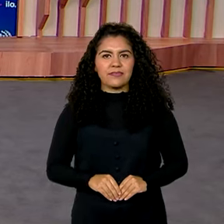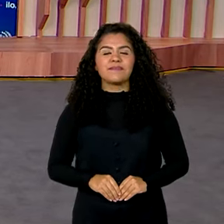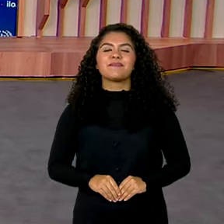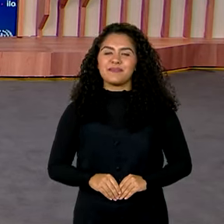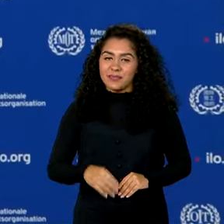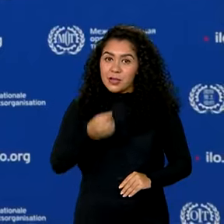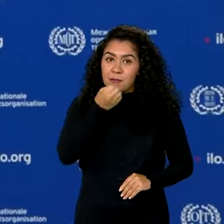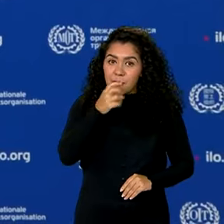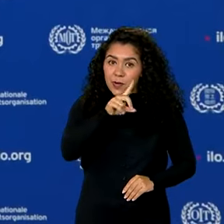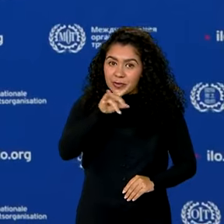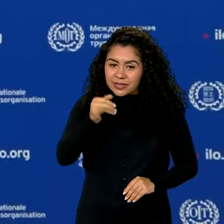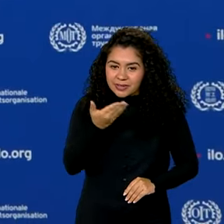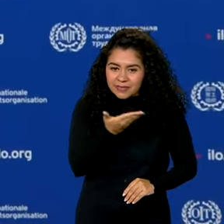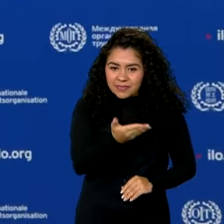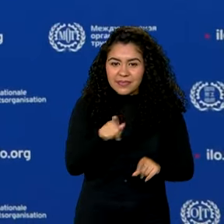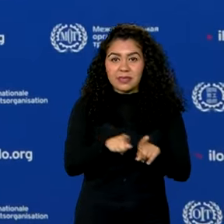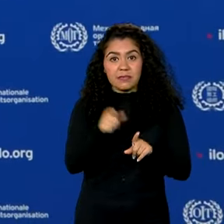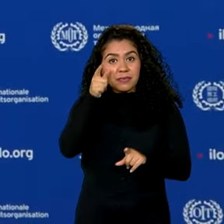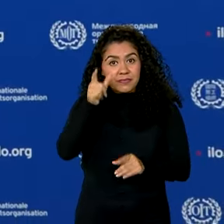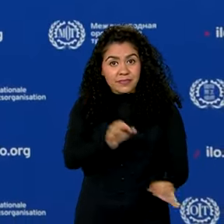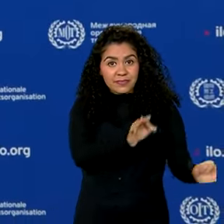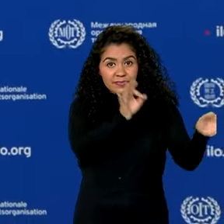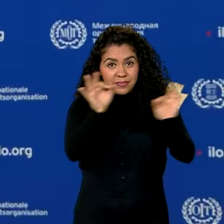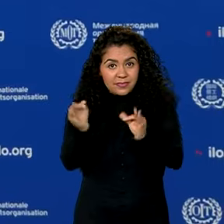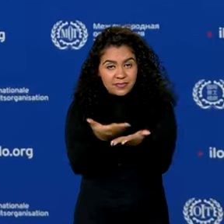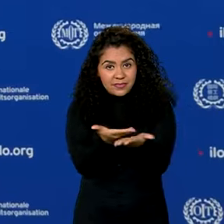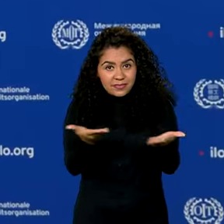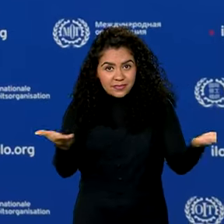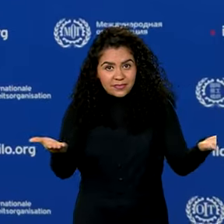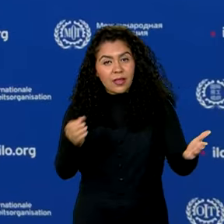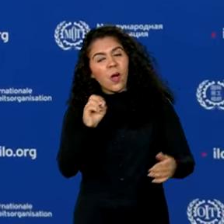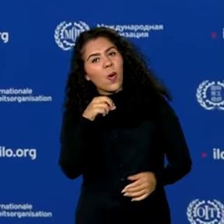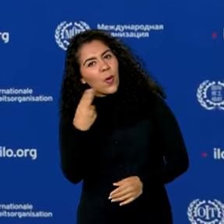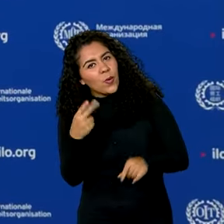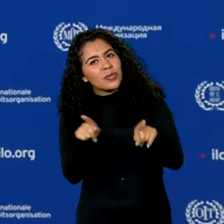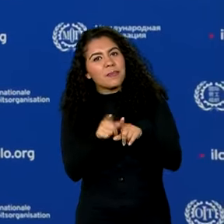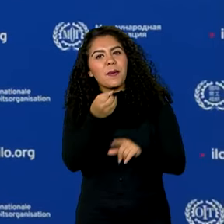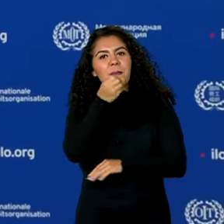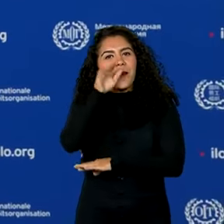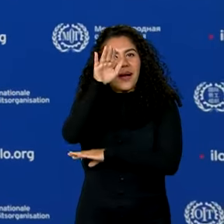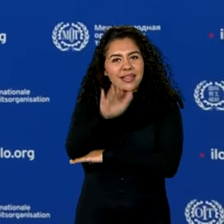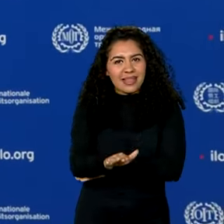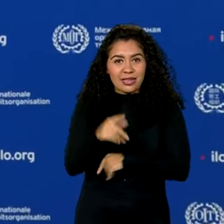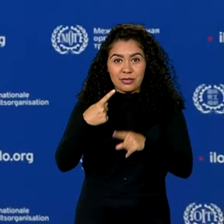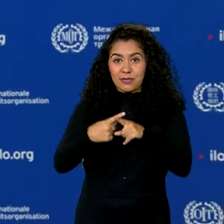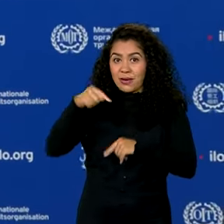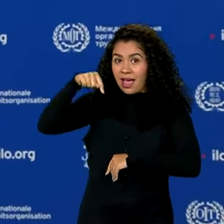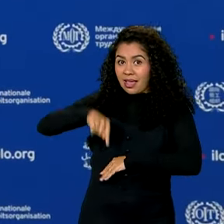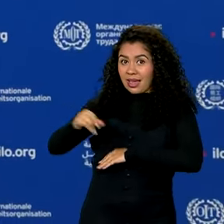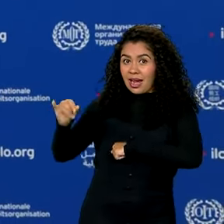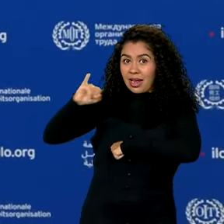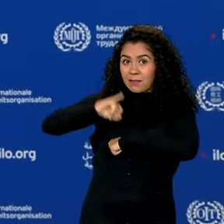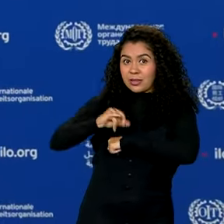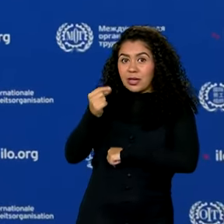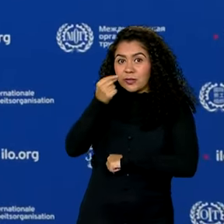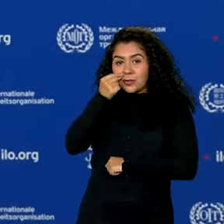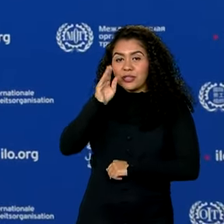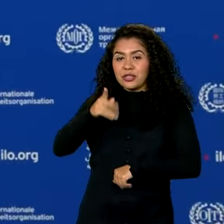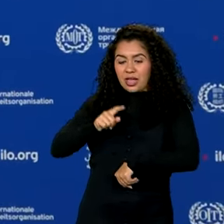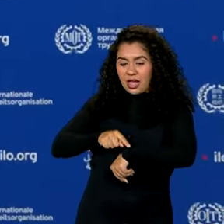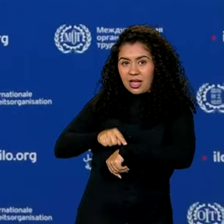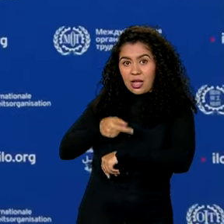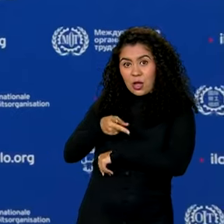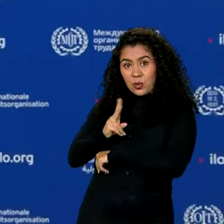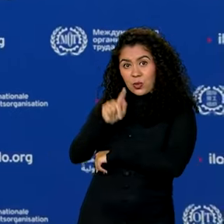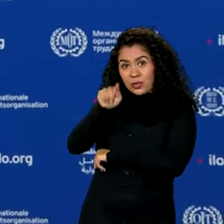Bom dia, Vanessa. Um bom dia a todos que nos assistem. Ou boa tarde, como você falou, já que aqui em Genebra já são 14h30.